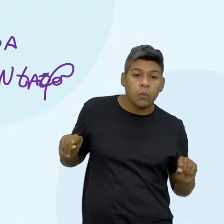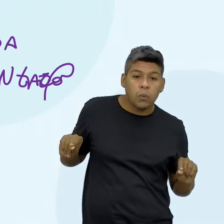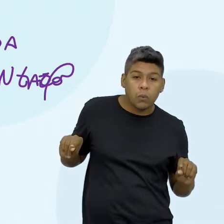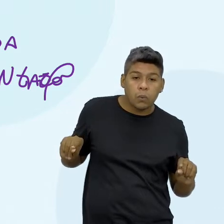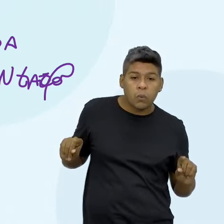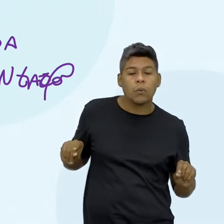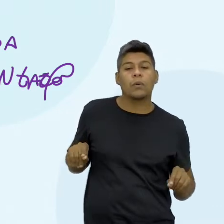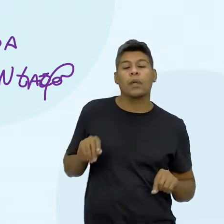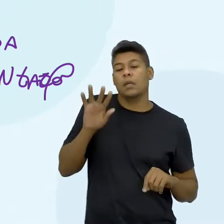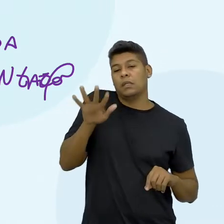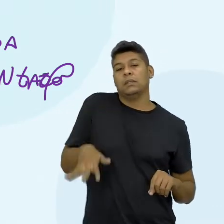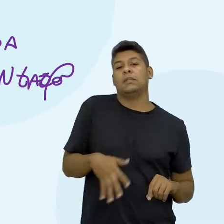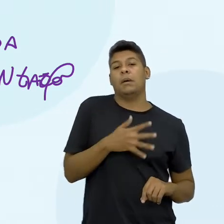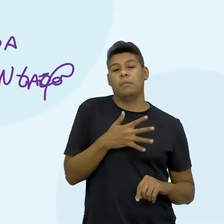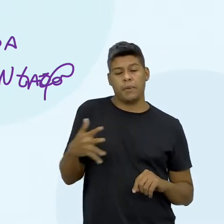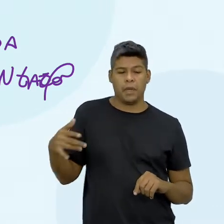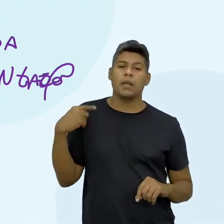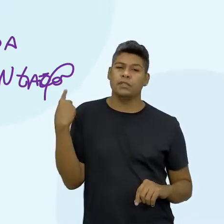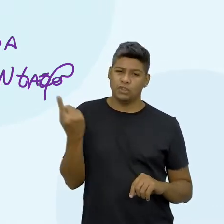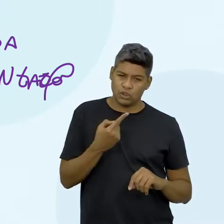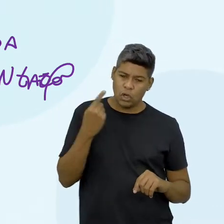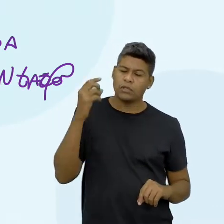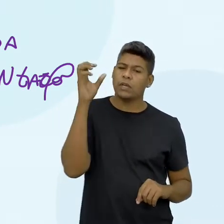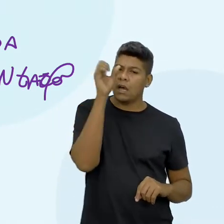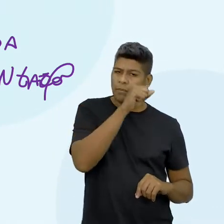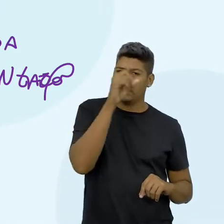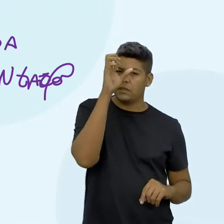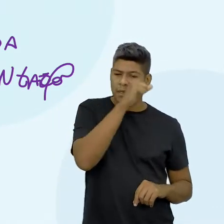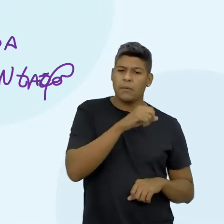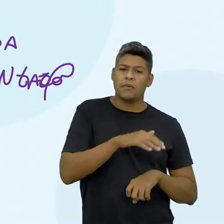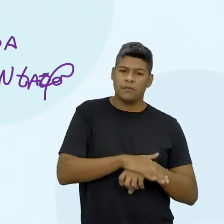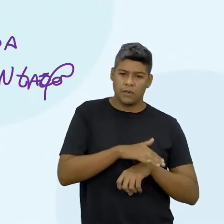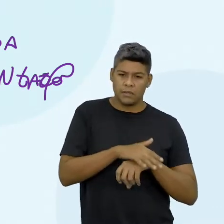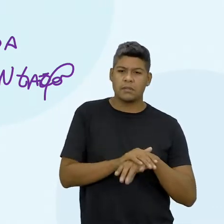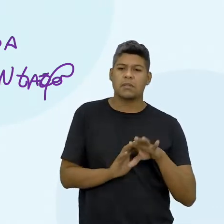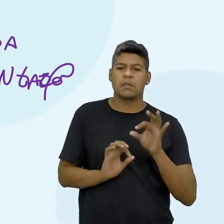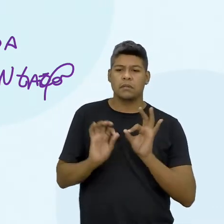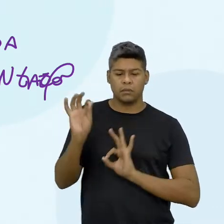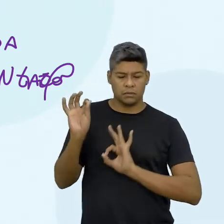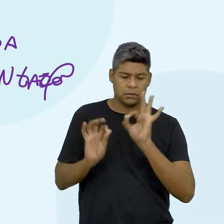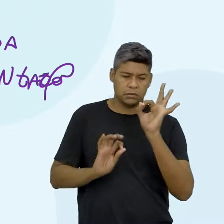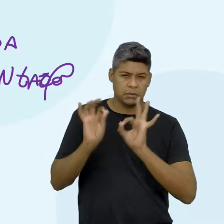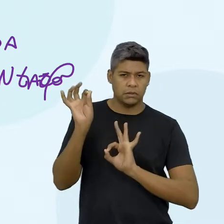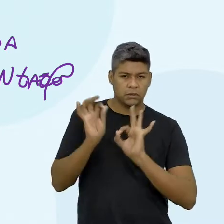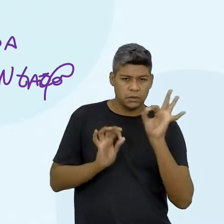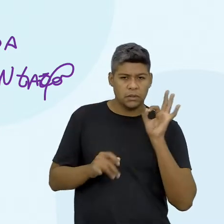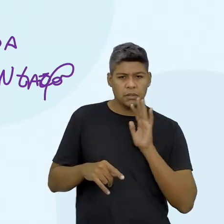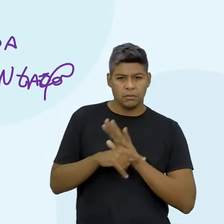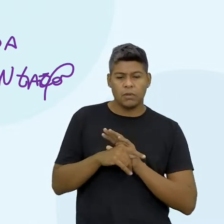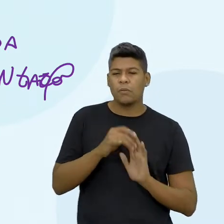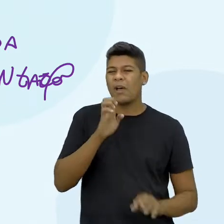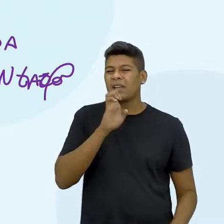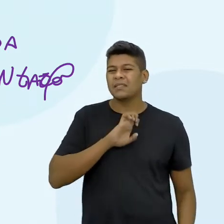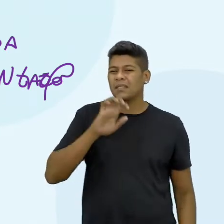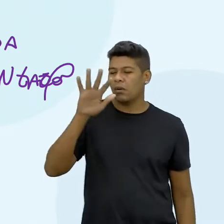essa tabela, nós também aprendemos fazer na sistematização a tabela no Excel